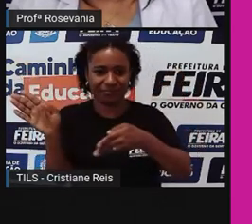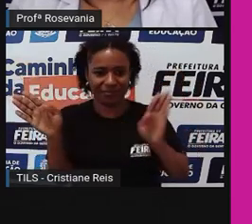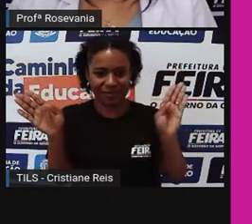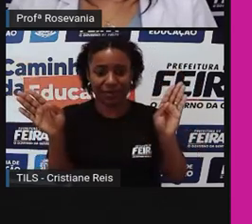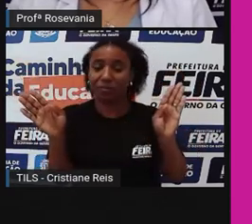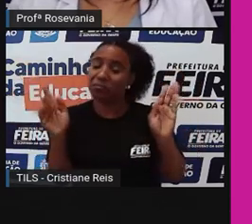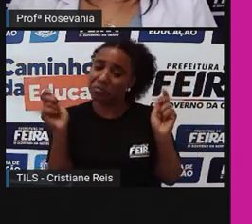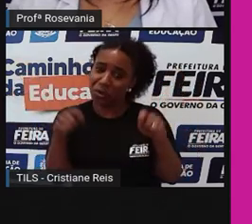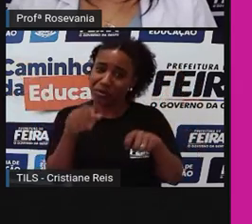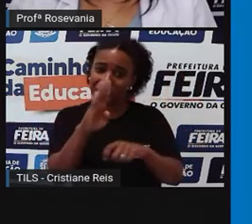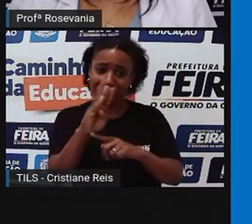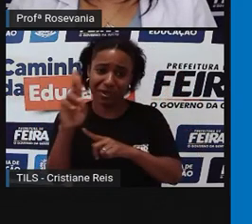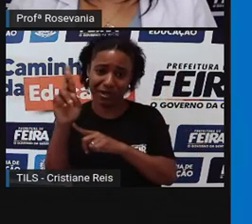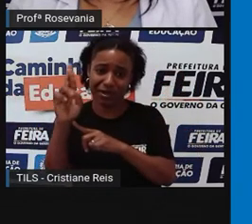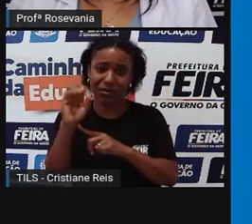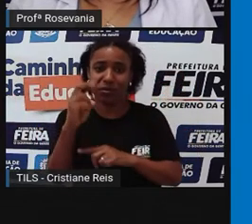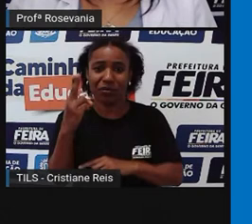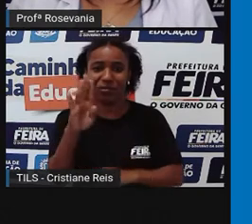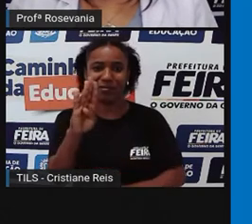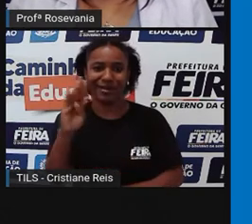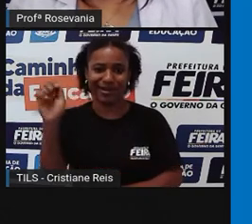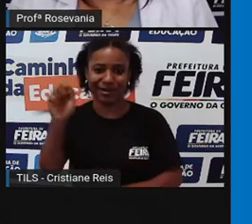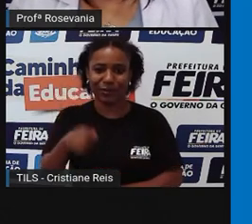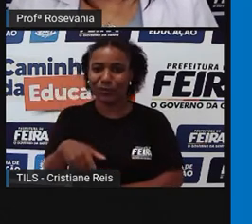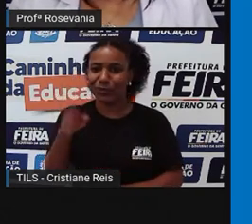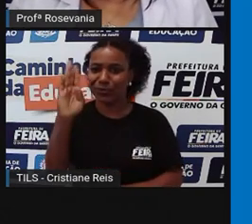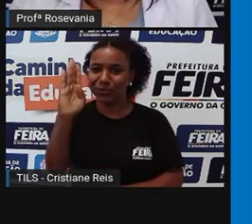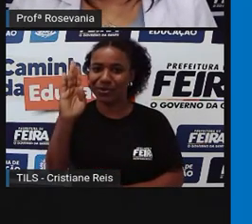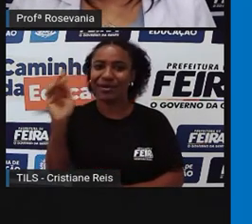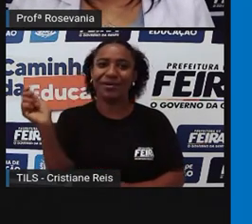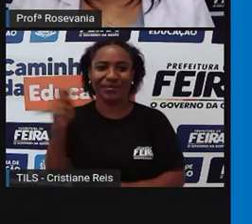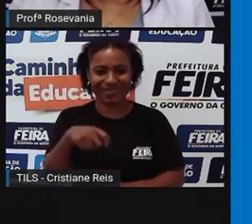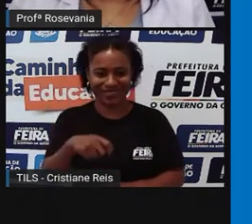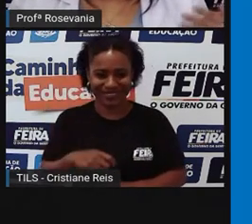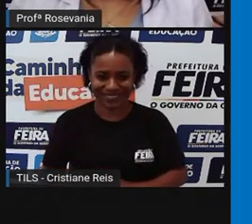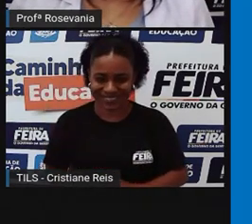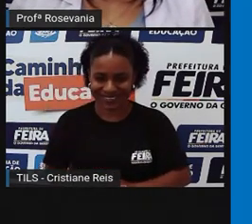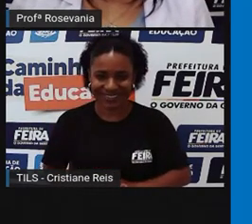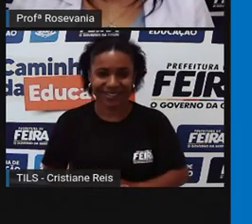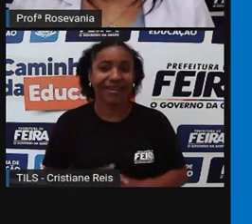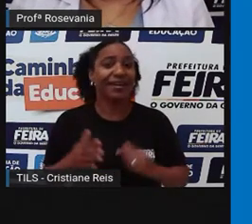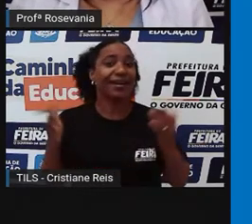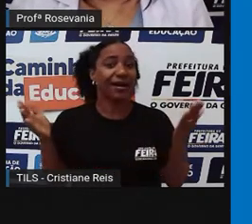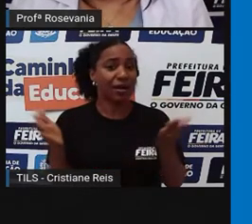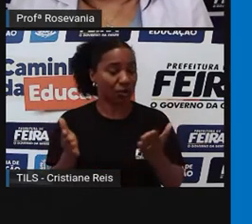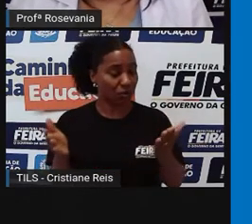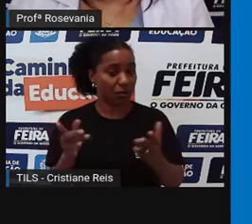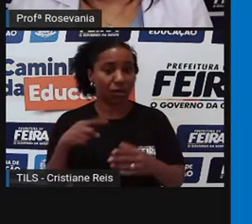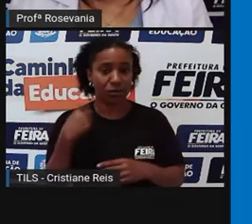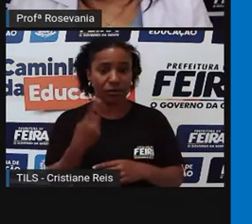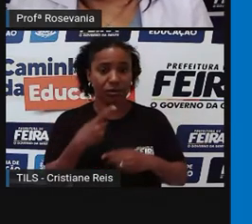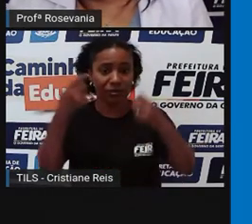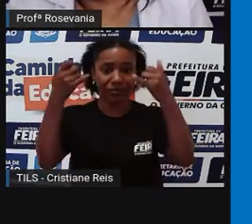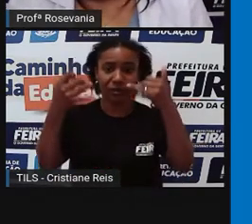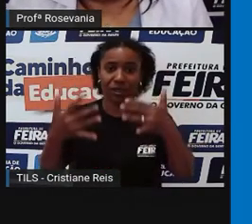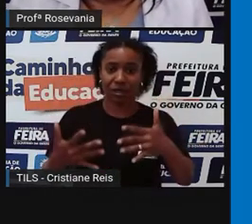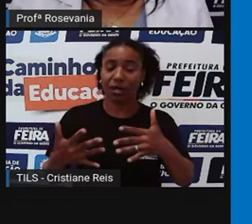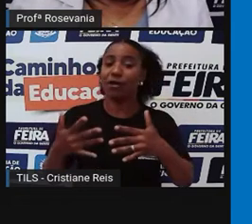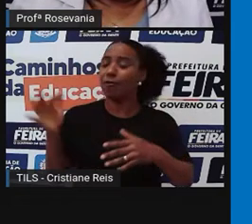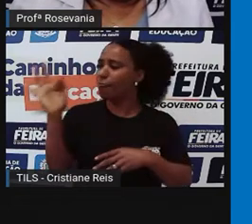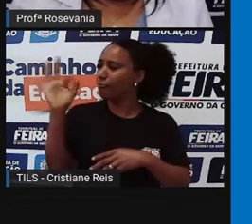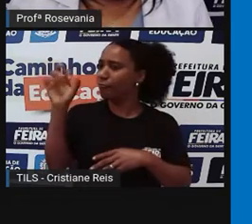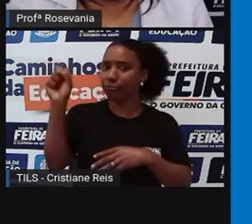BAs, né. Bom, mas aí vamos falar agora, né, sobre outra característica de Feira de Santana,